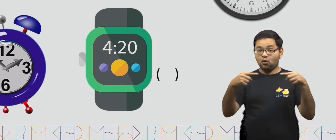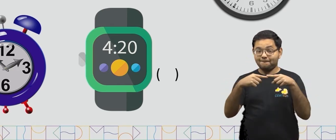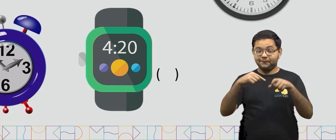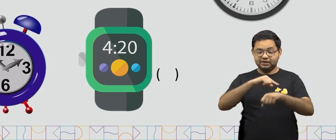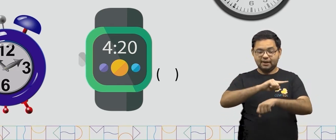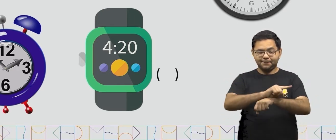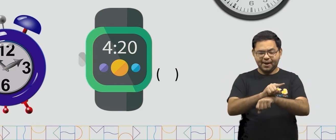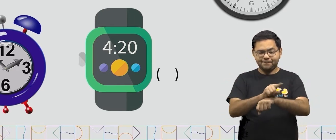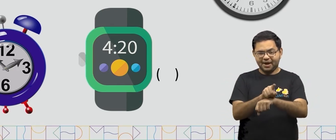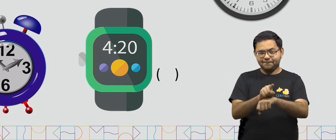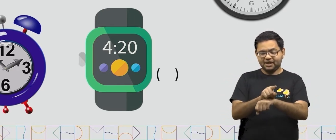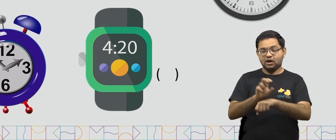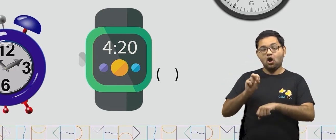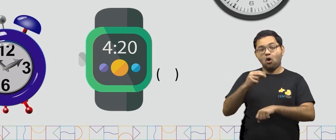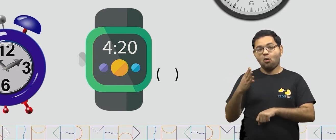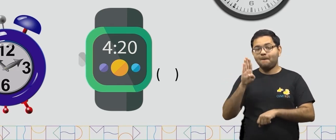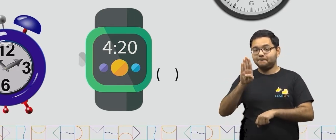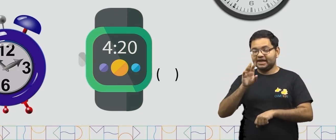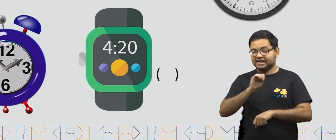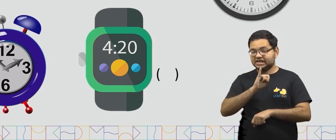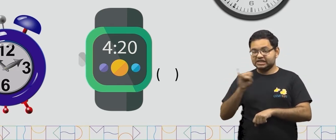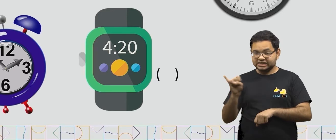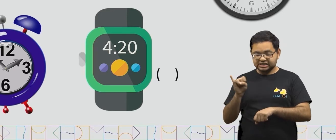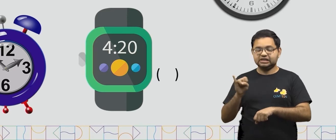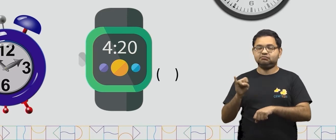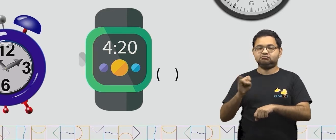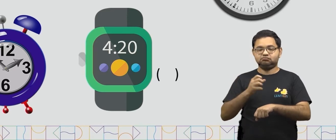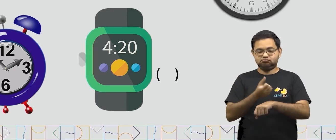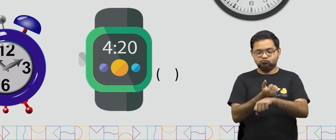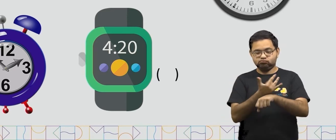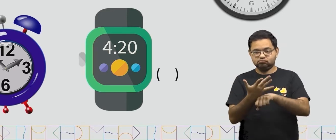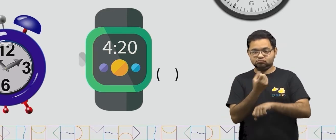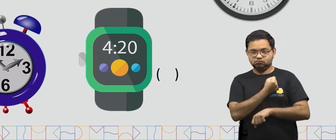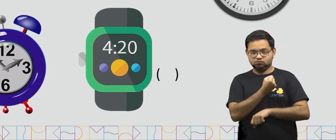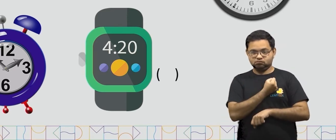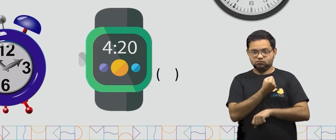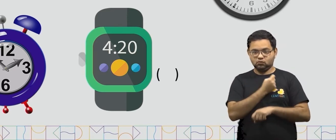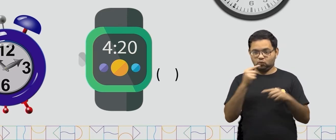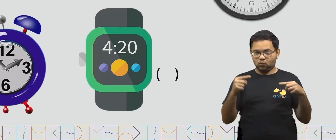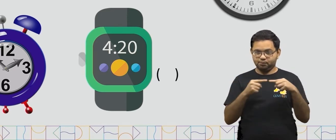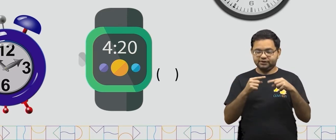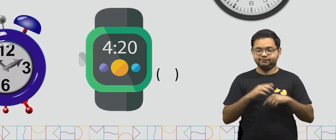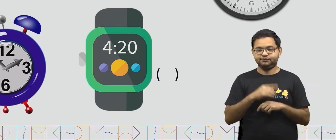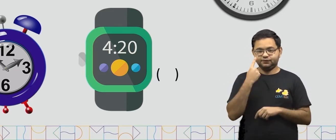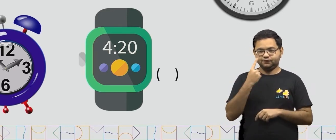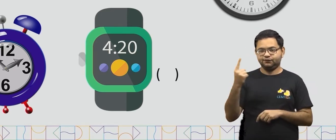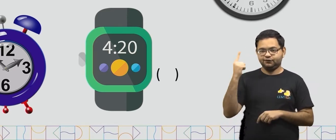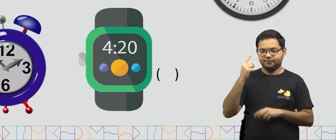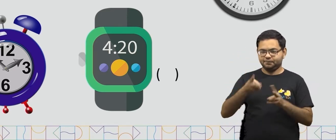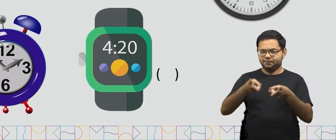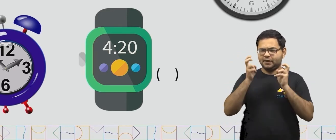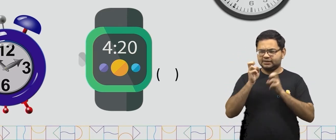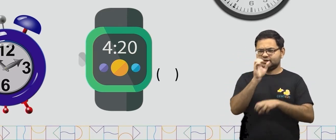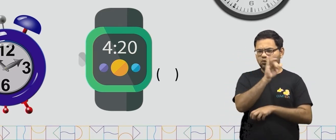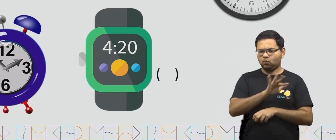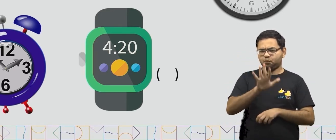B para o relógio digital. Observe bem as imagens que você tem aí.